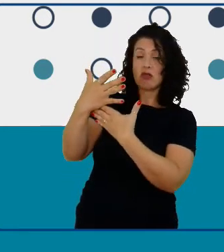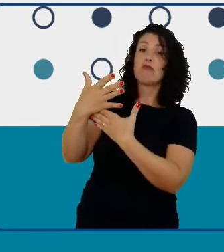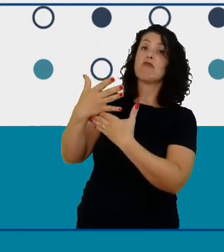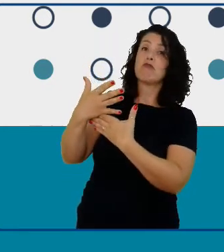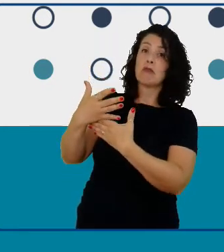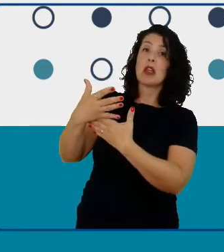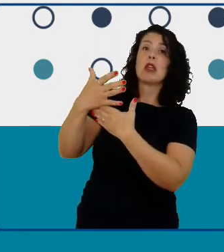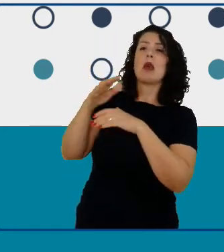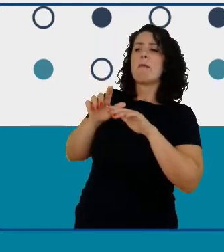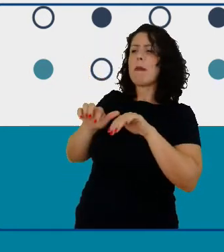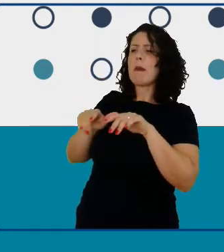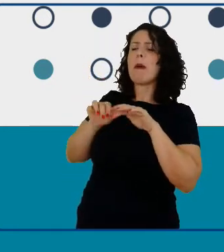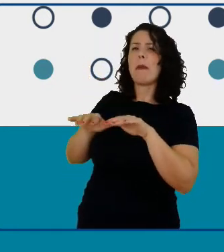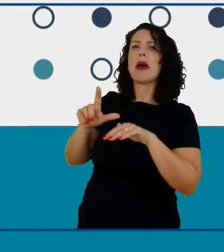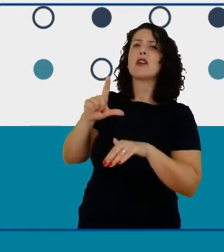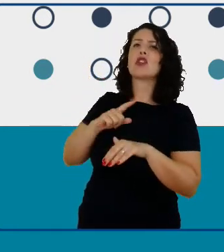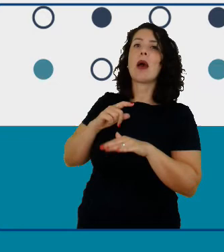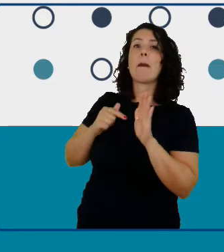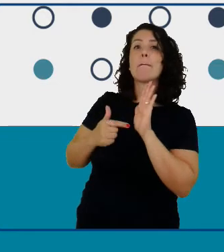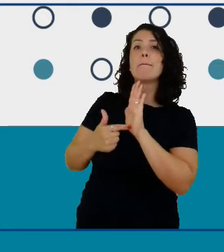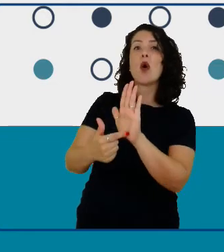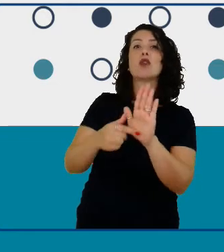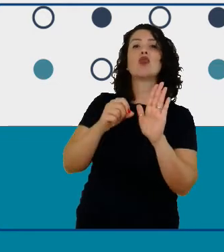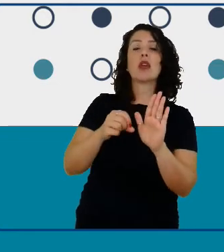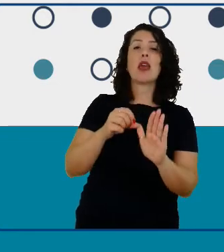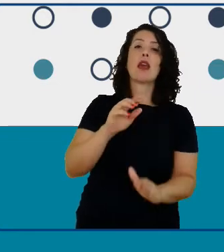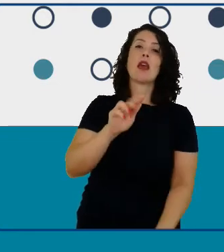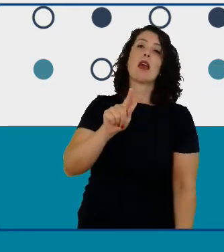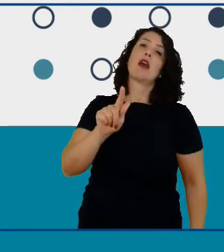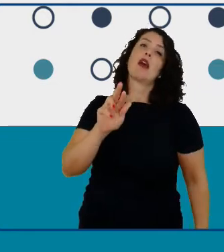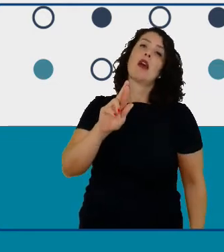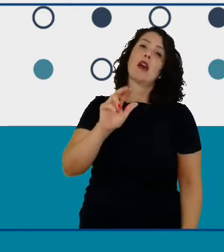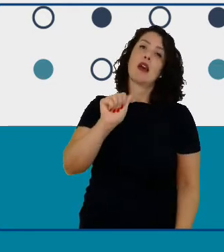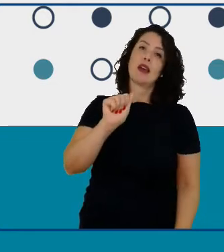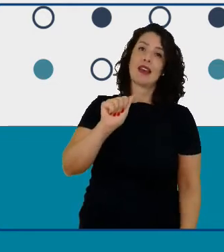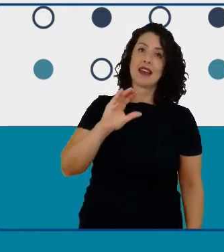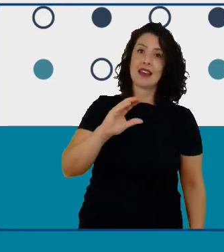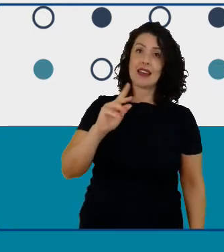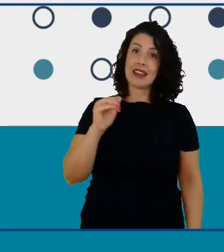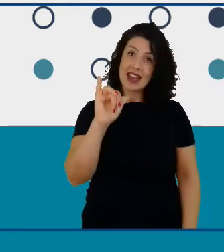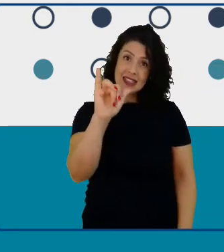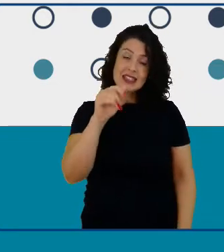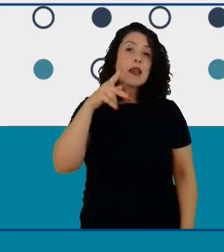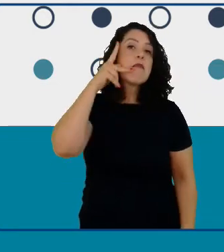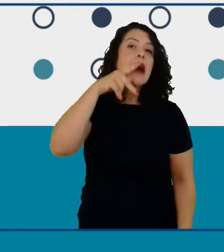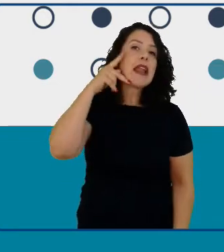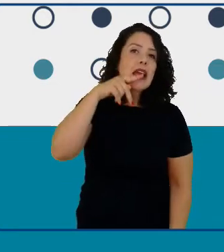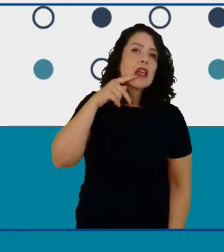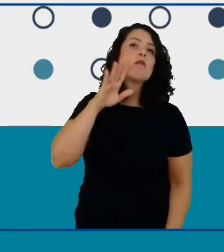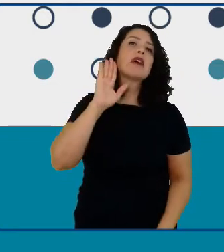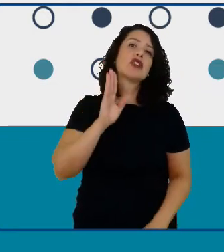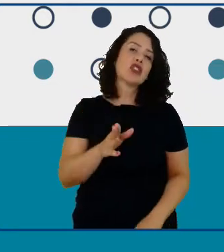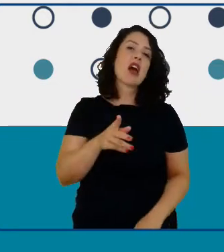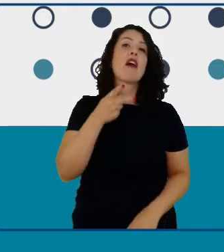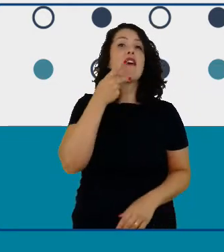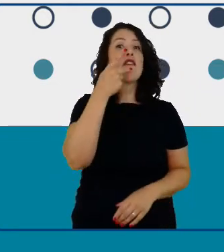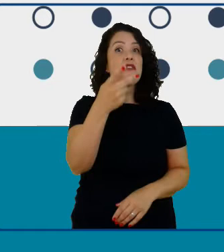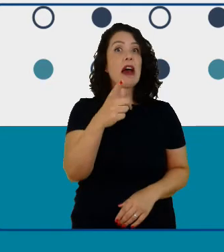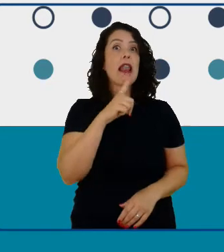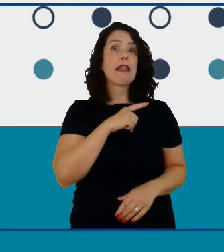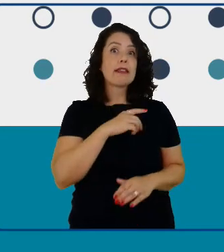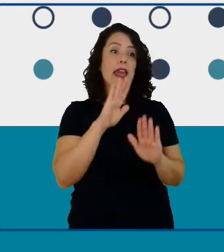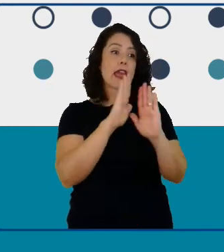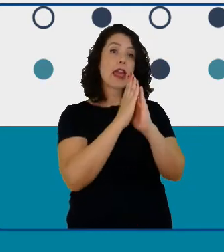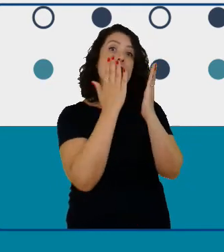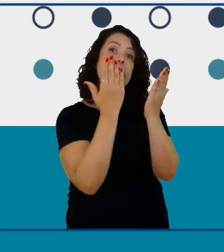trabalho então a Grace Micheline da Paraíba também já está elaborando um livro com atividades STEM para professores